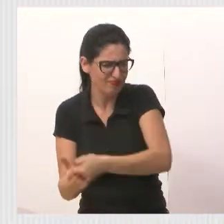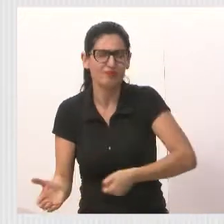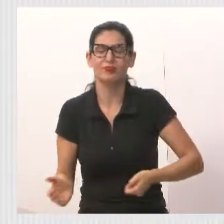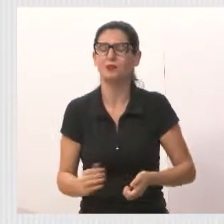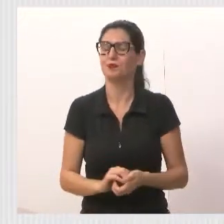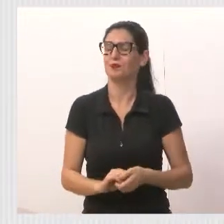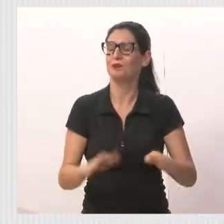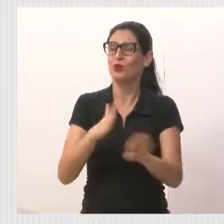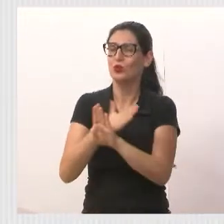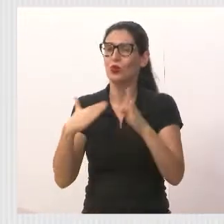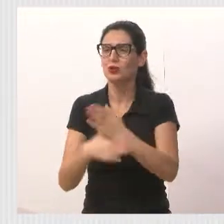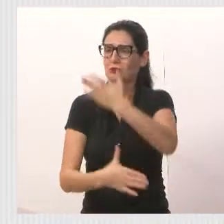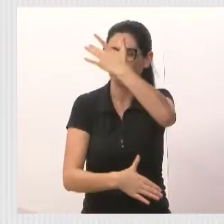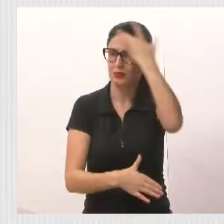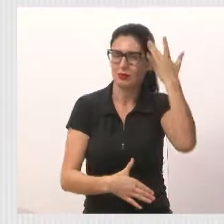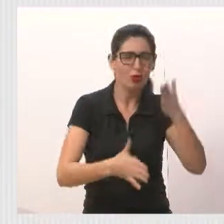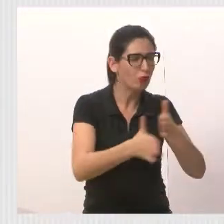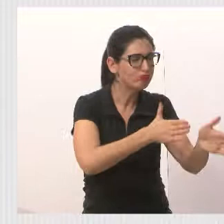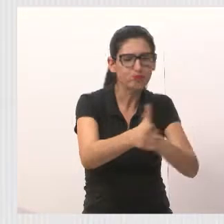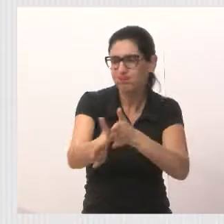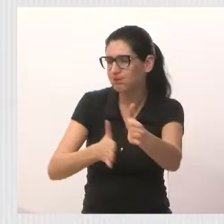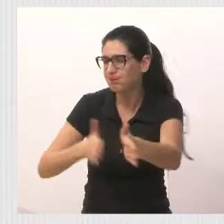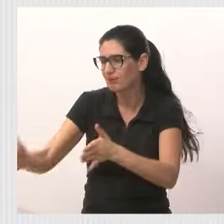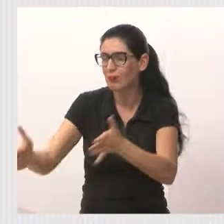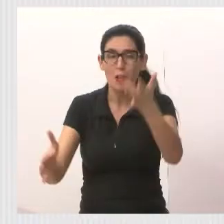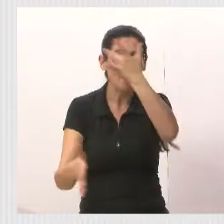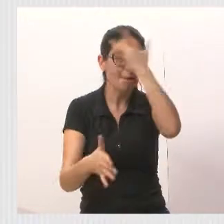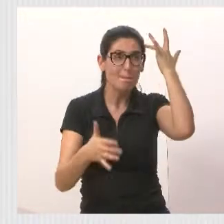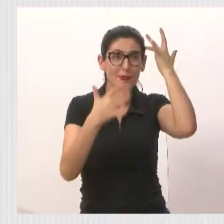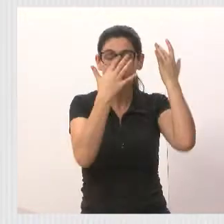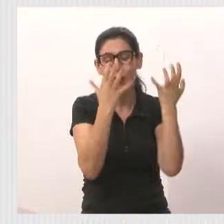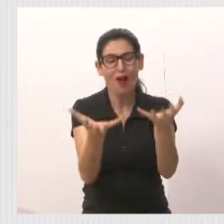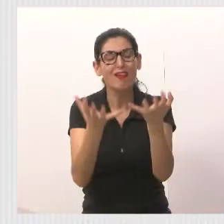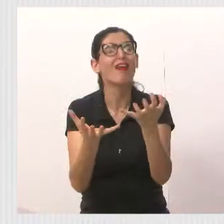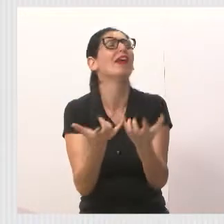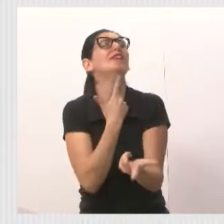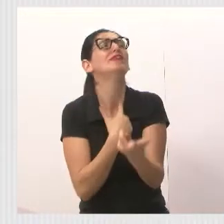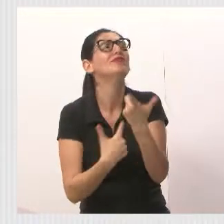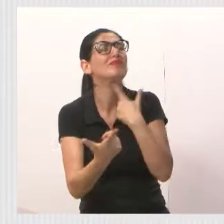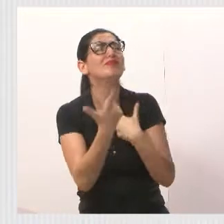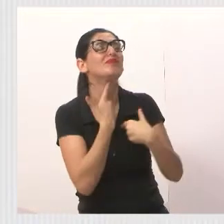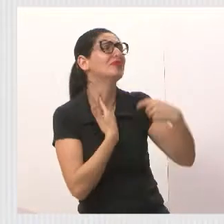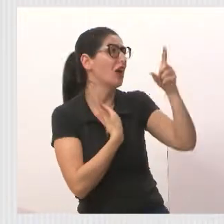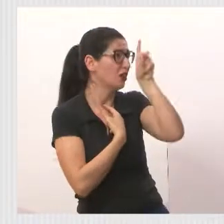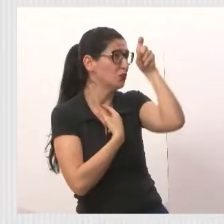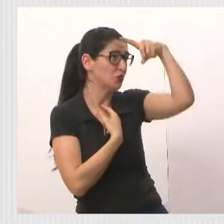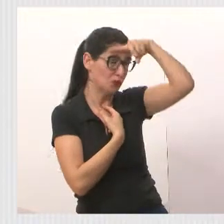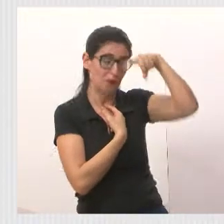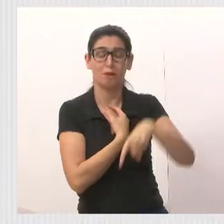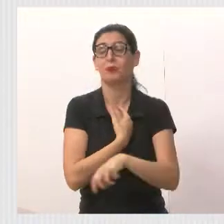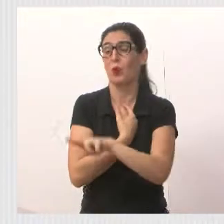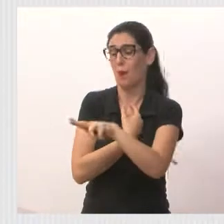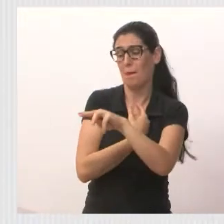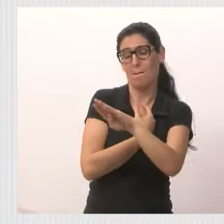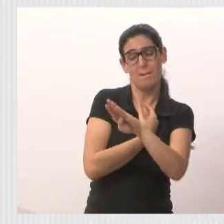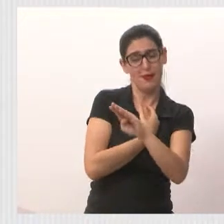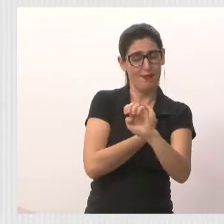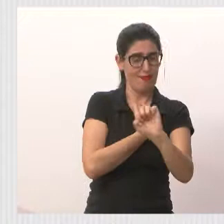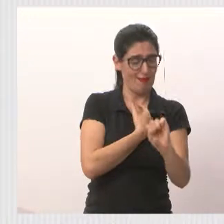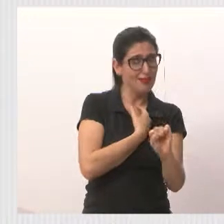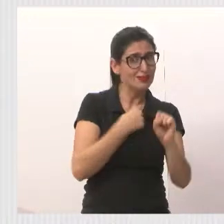e todo mundo, e gozado que todos os lugares a gente vai, todo mundo quer um postinho médico. Mas abrir uma UBS e não ter